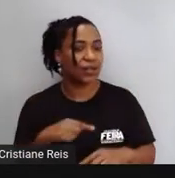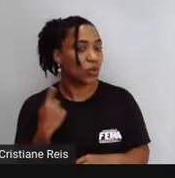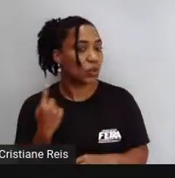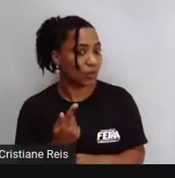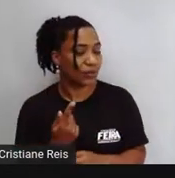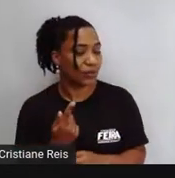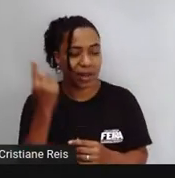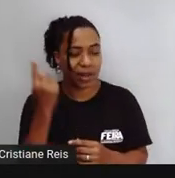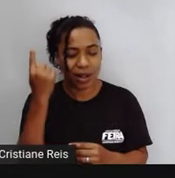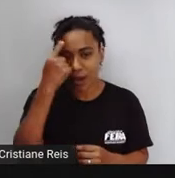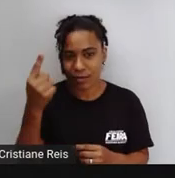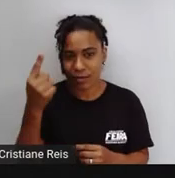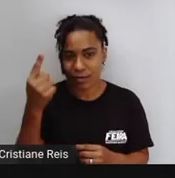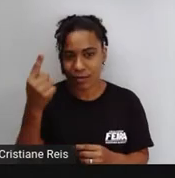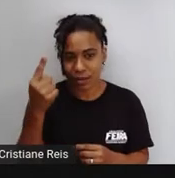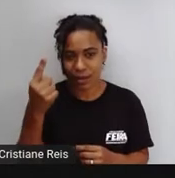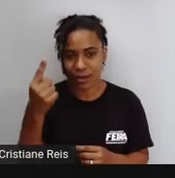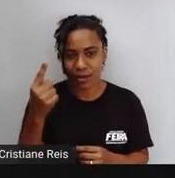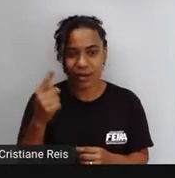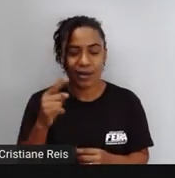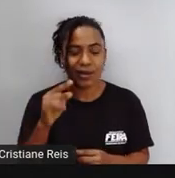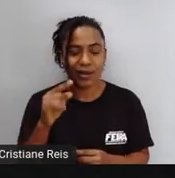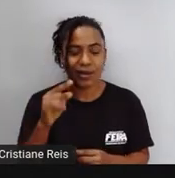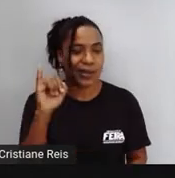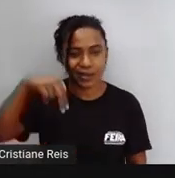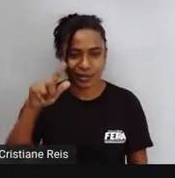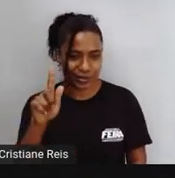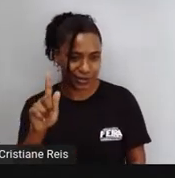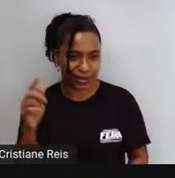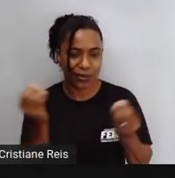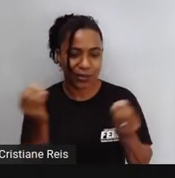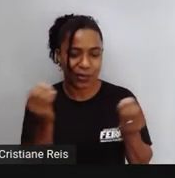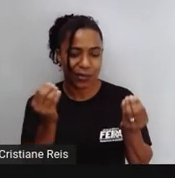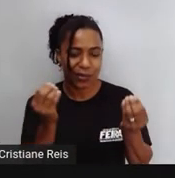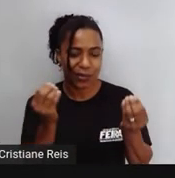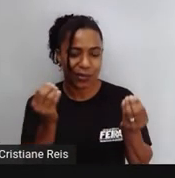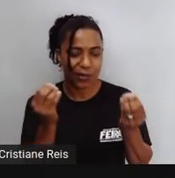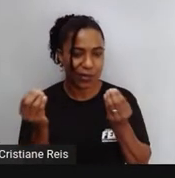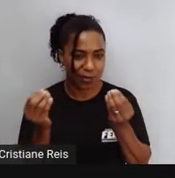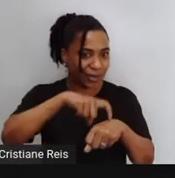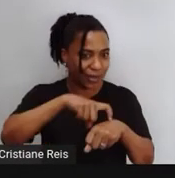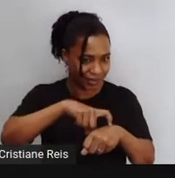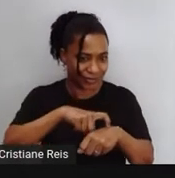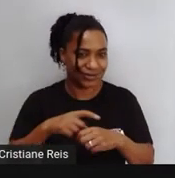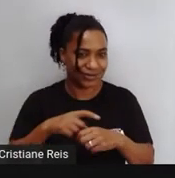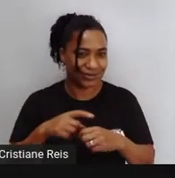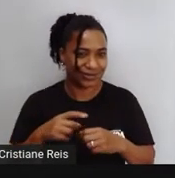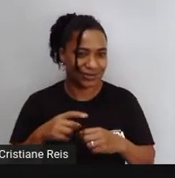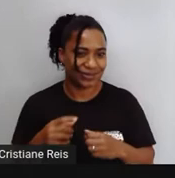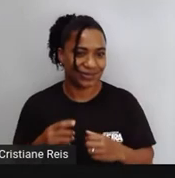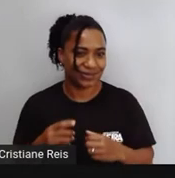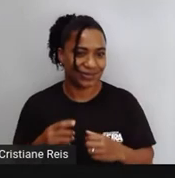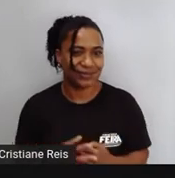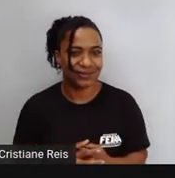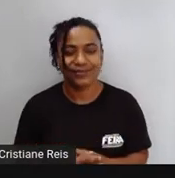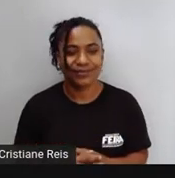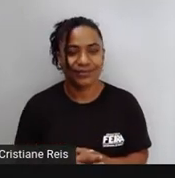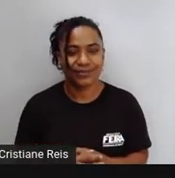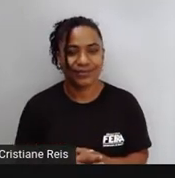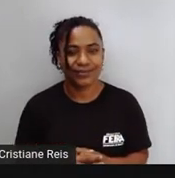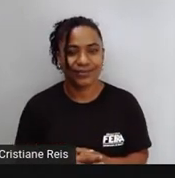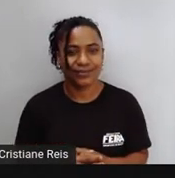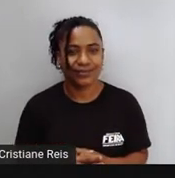O uso do ING Para formar o gerúndio E eu trago para vocês aqui